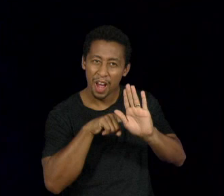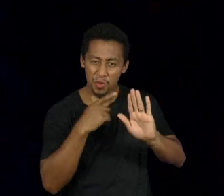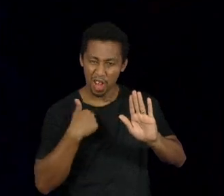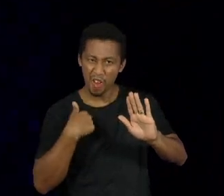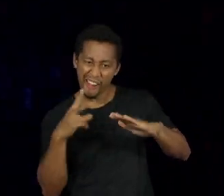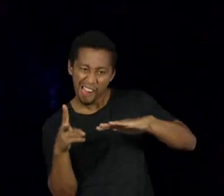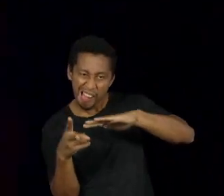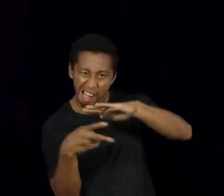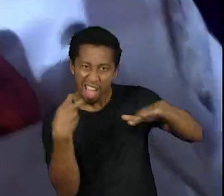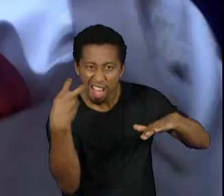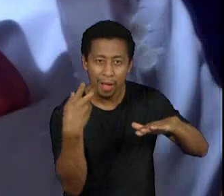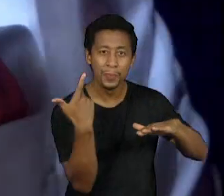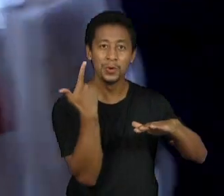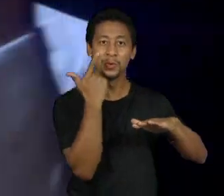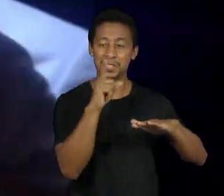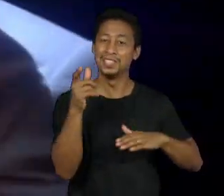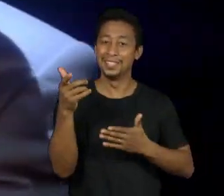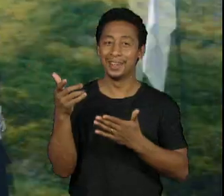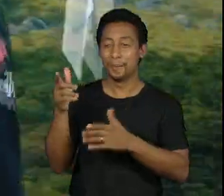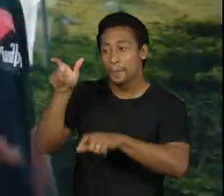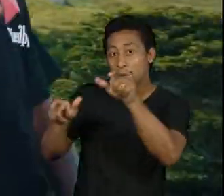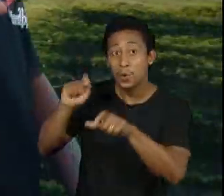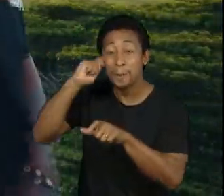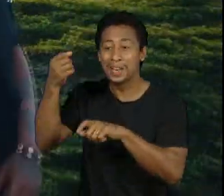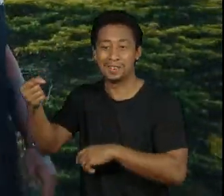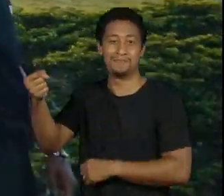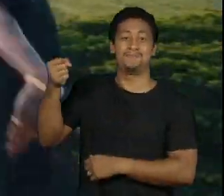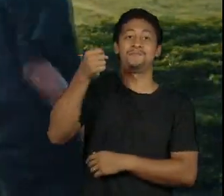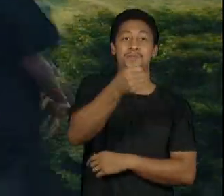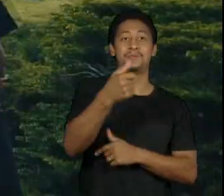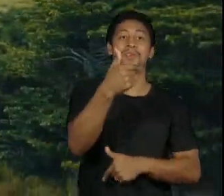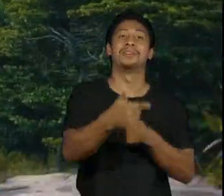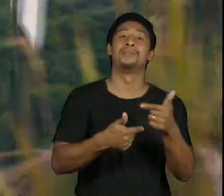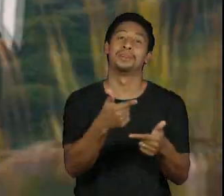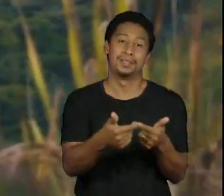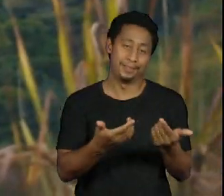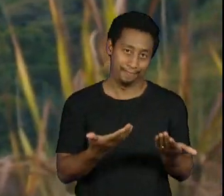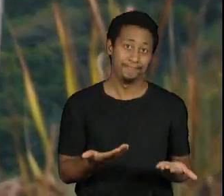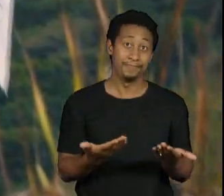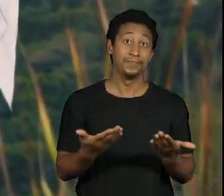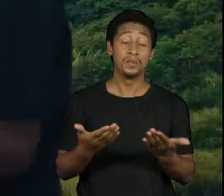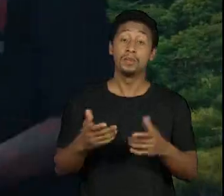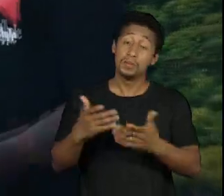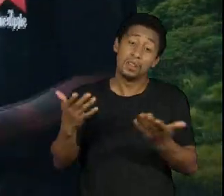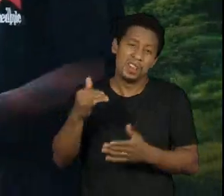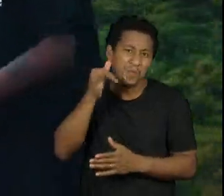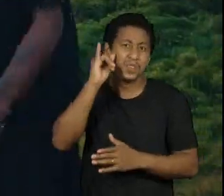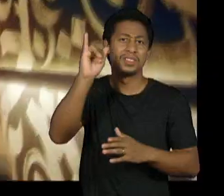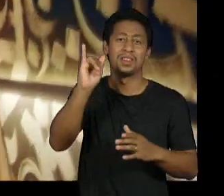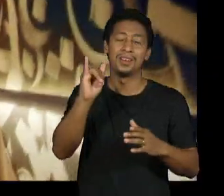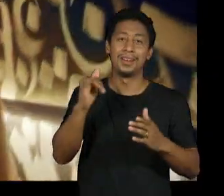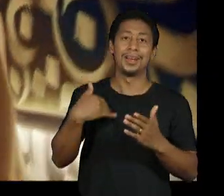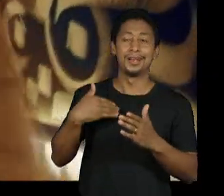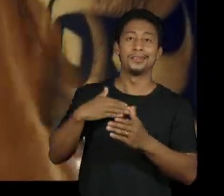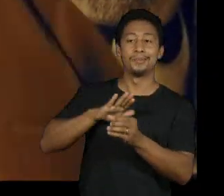dos espaços embranquecidos e elitizados que eu trabalhei para os artistas independentes do underground